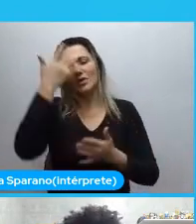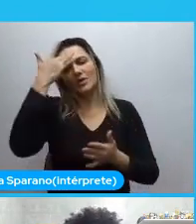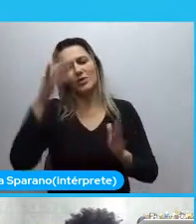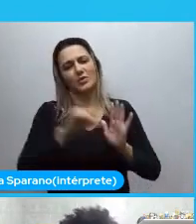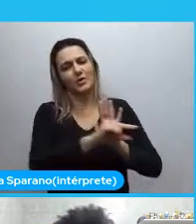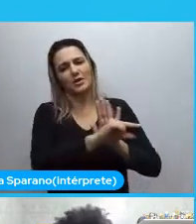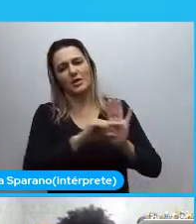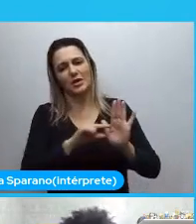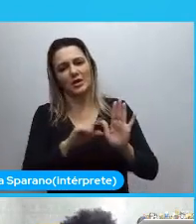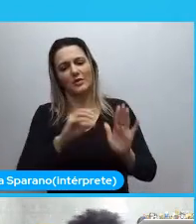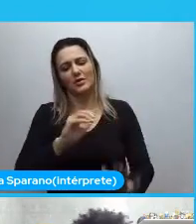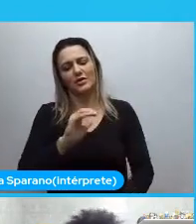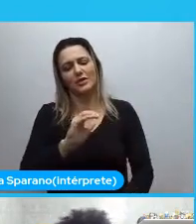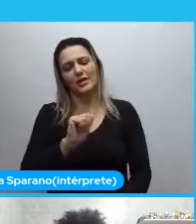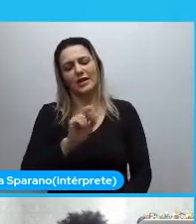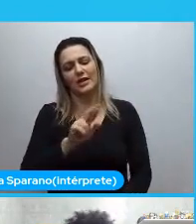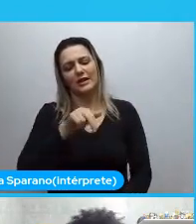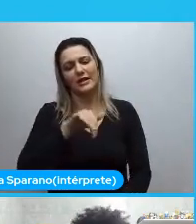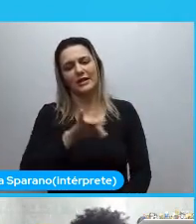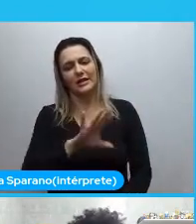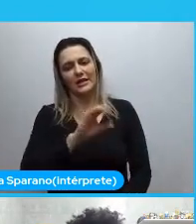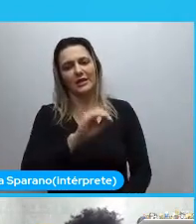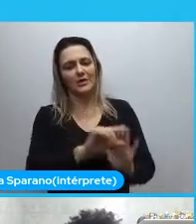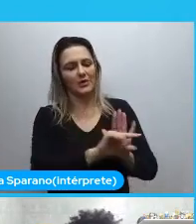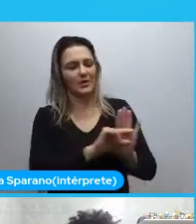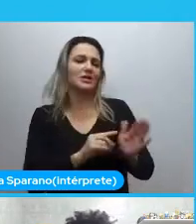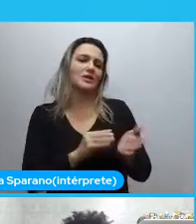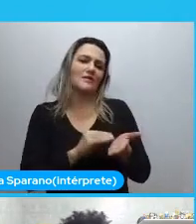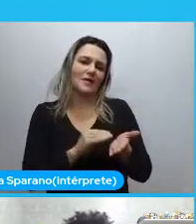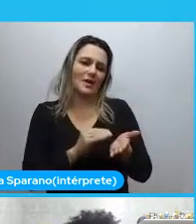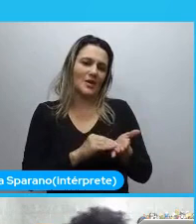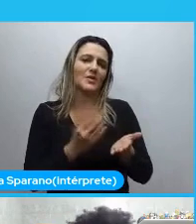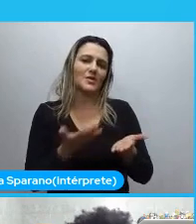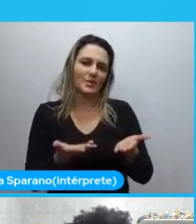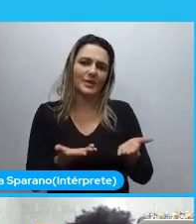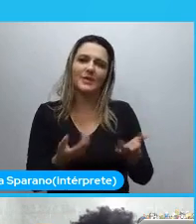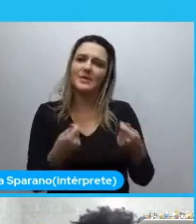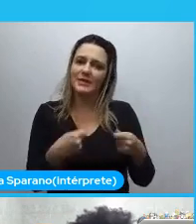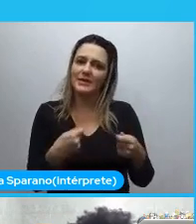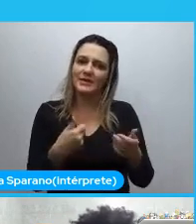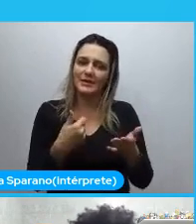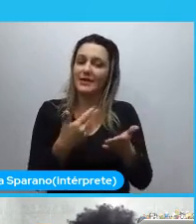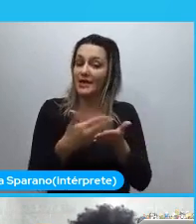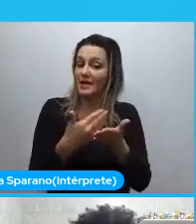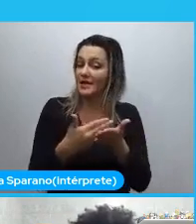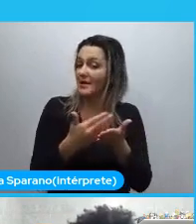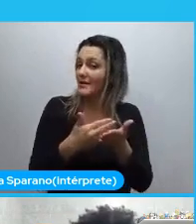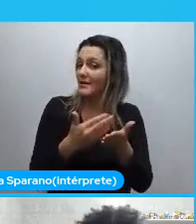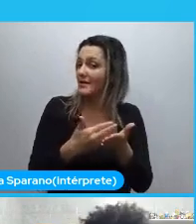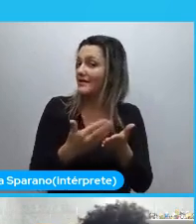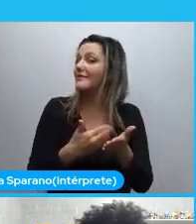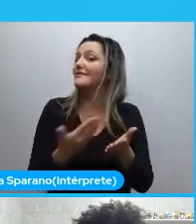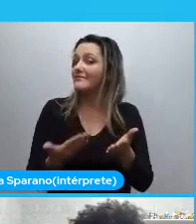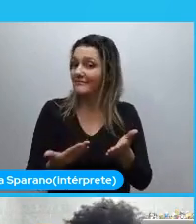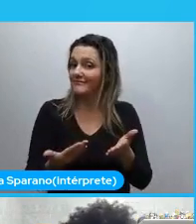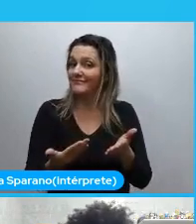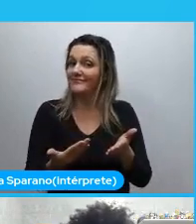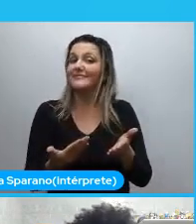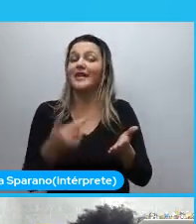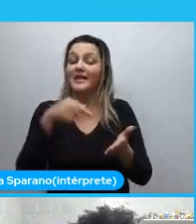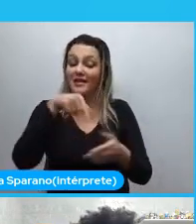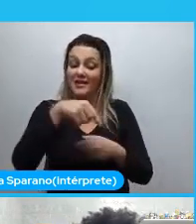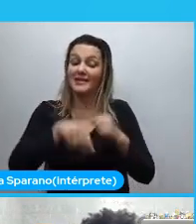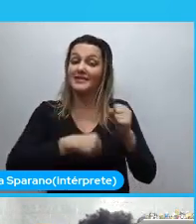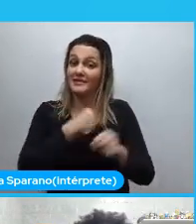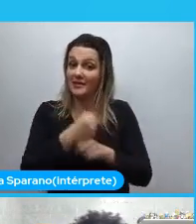Carneiro. Quem não leu. Está muito em falta com leitura. Deve ser. Ainda está terminando o ano. Então. Faça desse. Pelo menos. Se você não leu o livro esse ano.